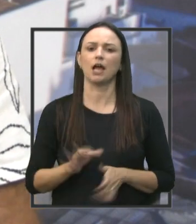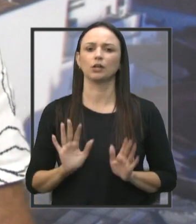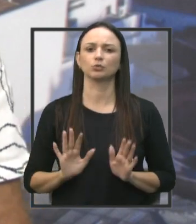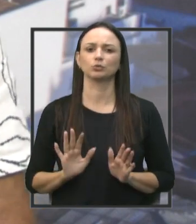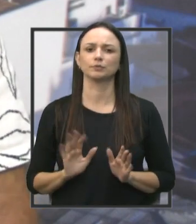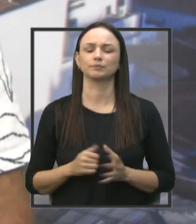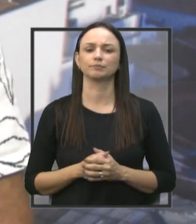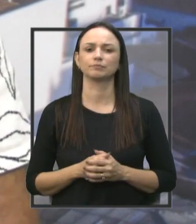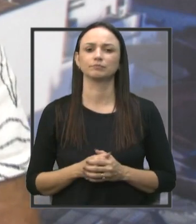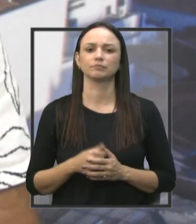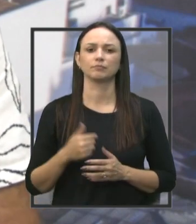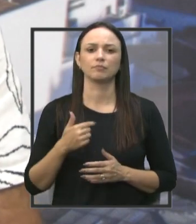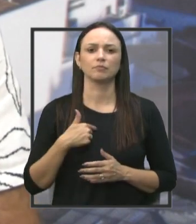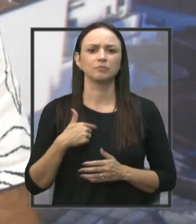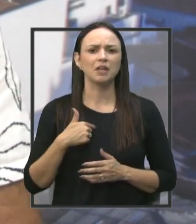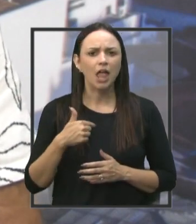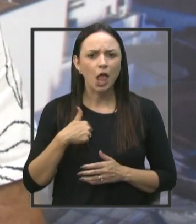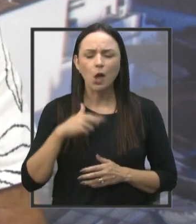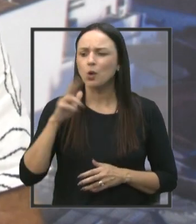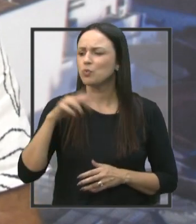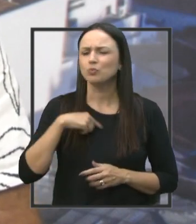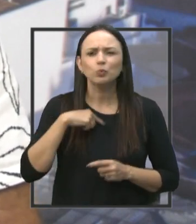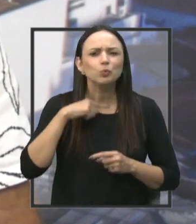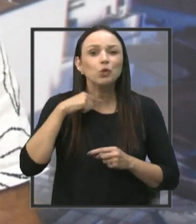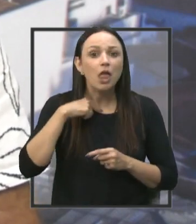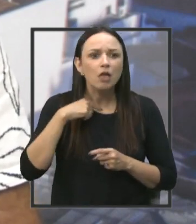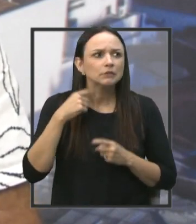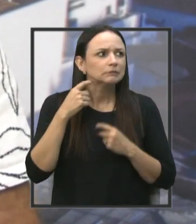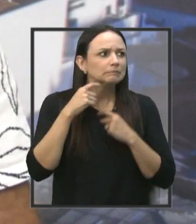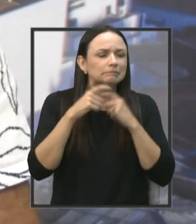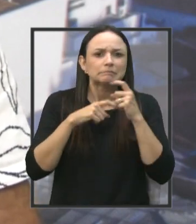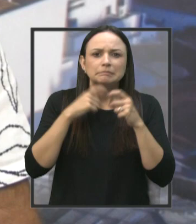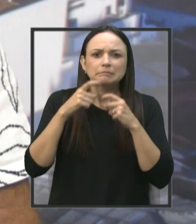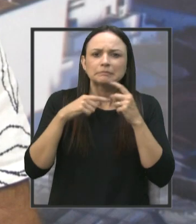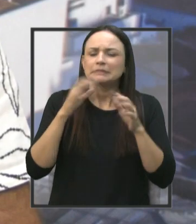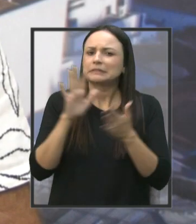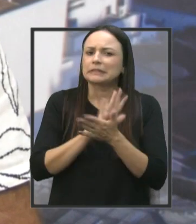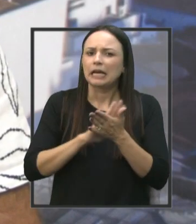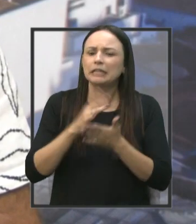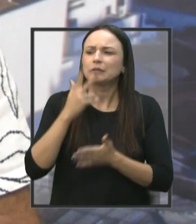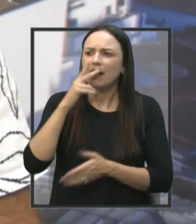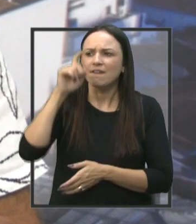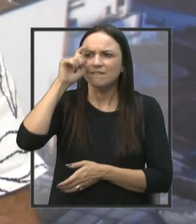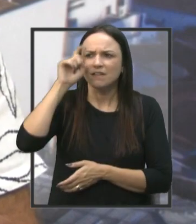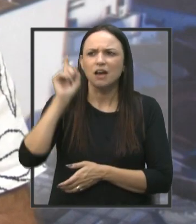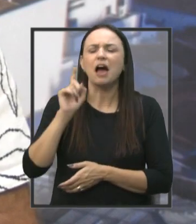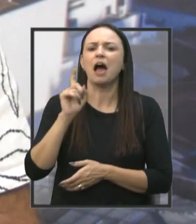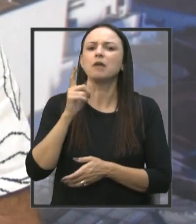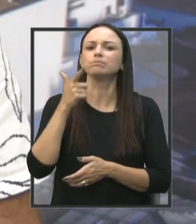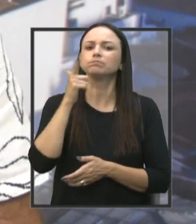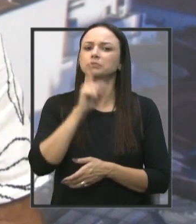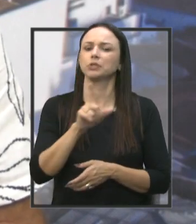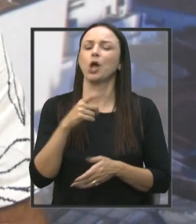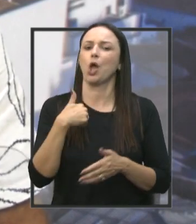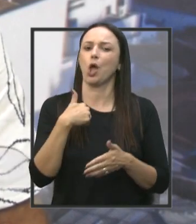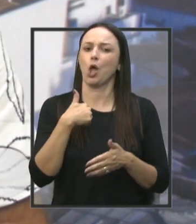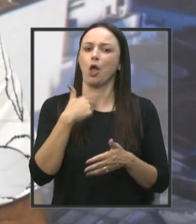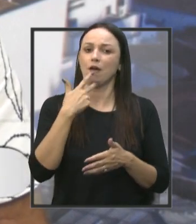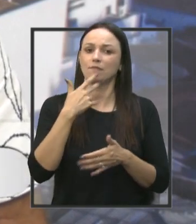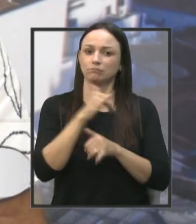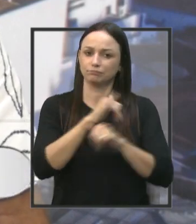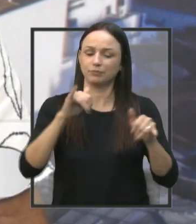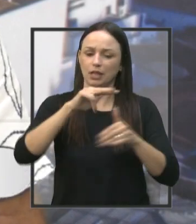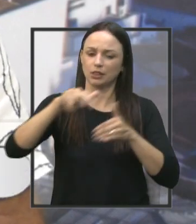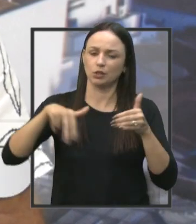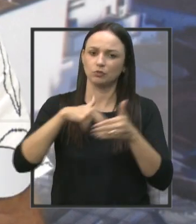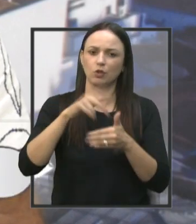Eu em segundos sequer eu duvidava que o Ivan não iria deixar isso acontecer. Então por isso que falei daquele jeito na tribuna, falei para o pessoal que estava lá,